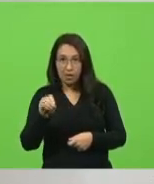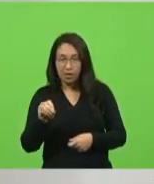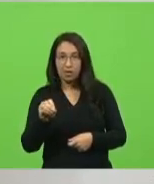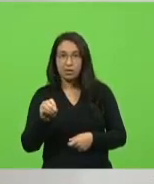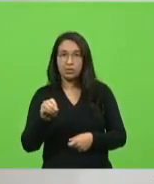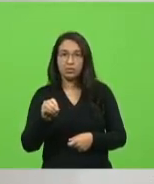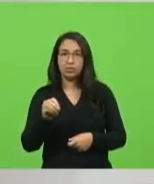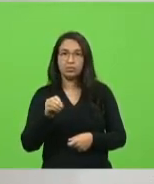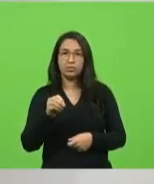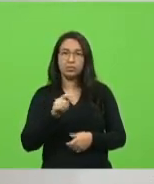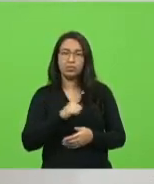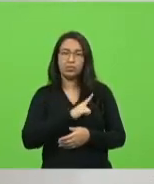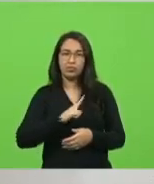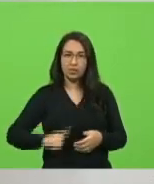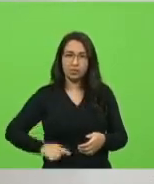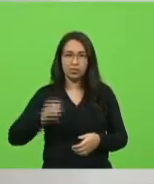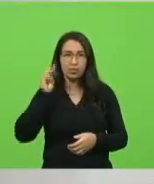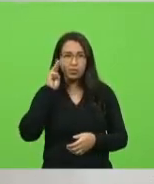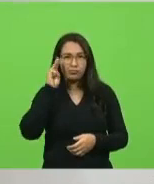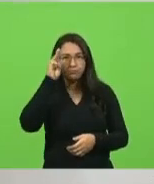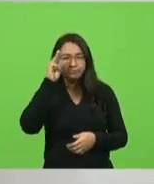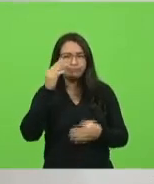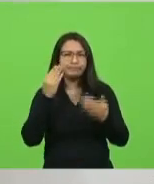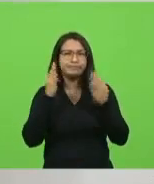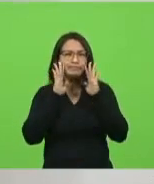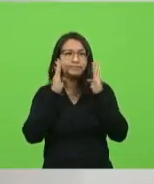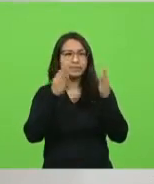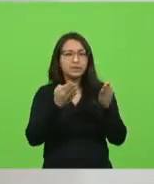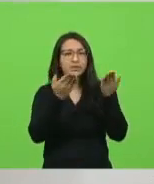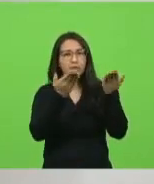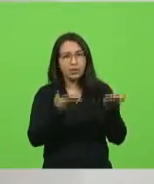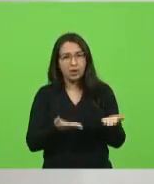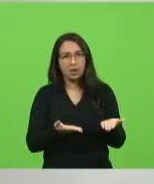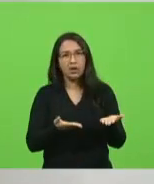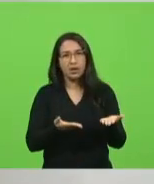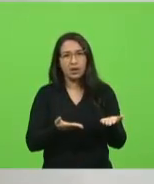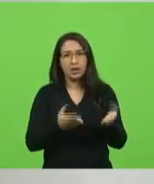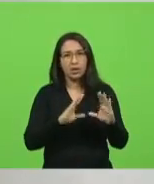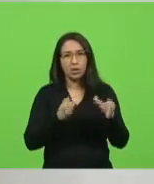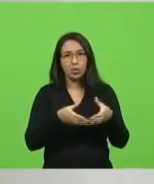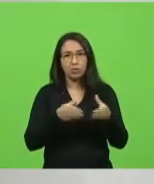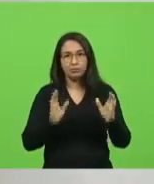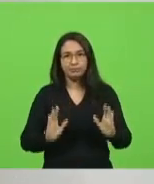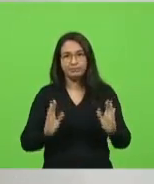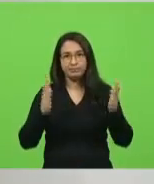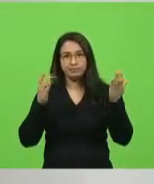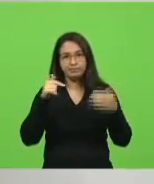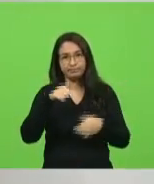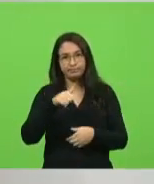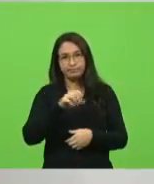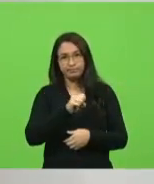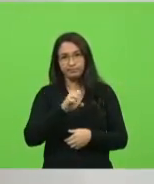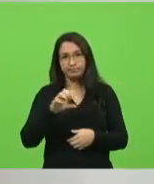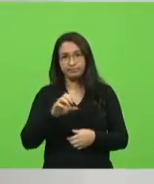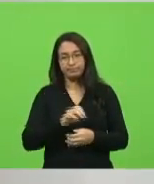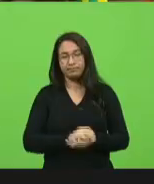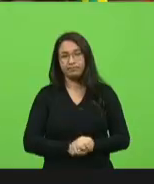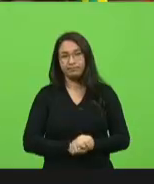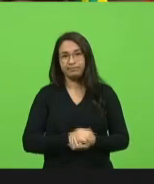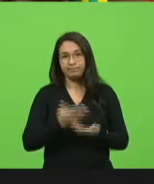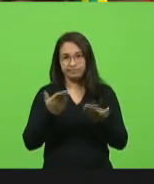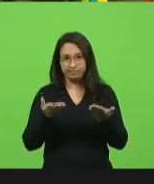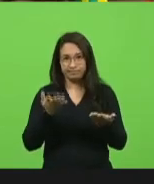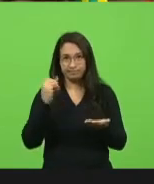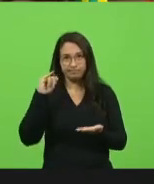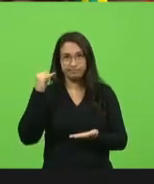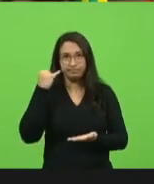para essa linha de crédito, para o segmento de eventos em Santa Catarina. Uma parte, deputado. Concedo a parte, deputado Gessé.